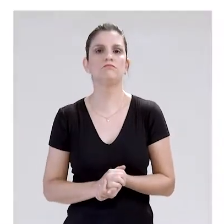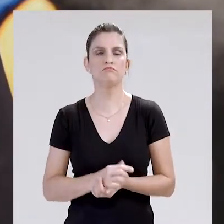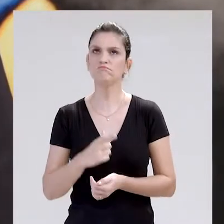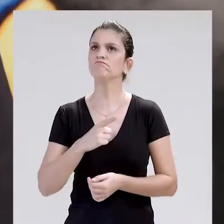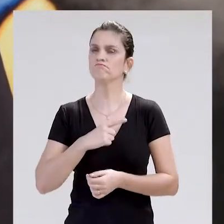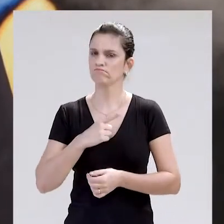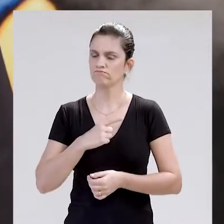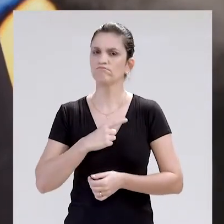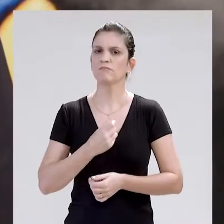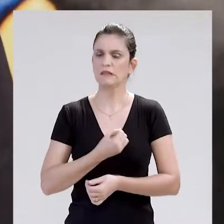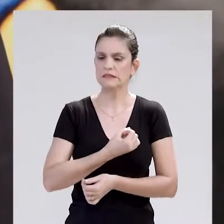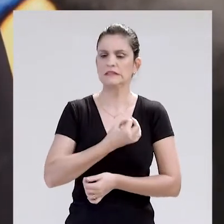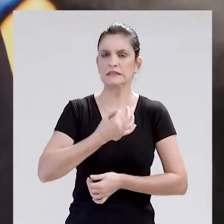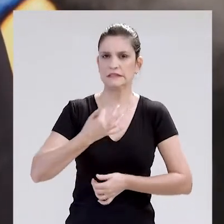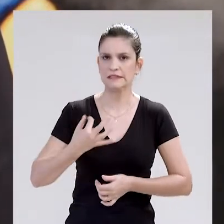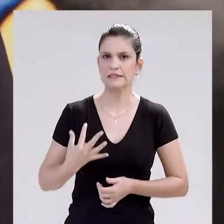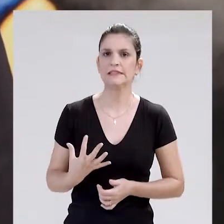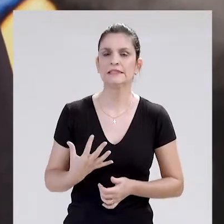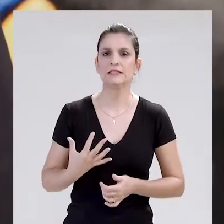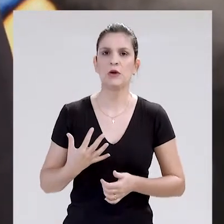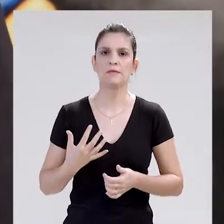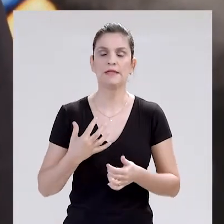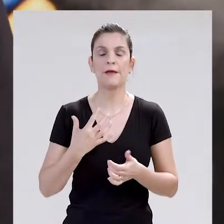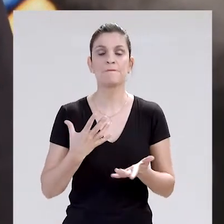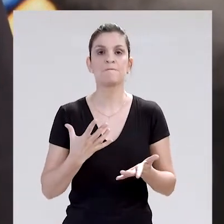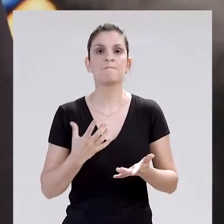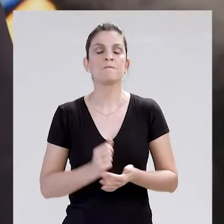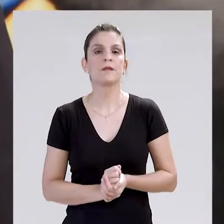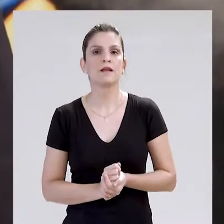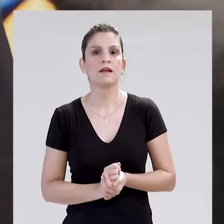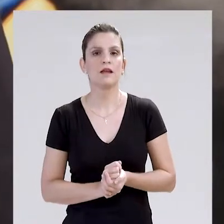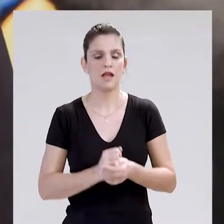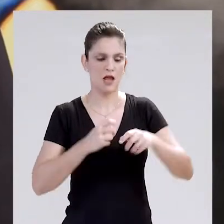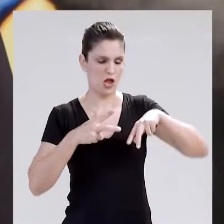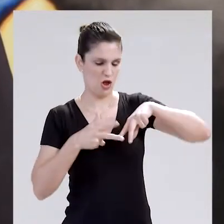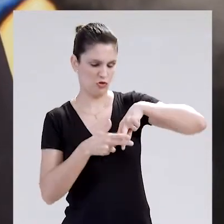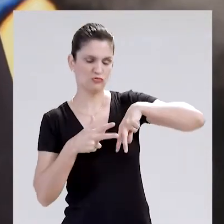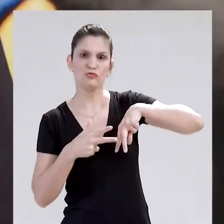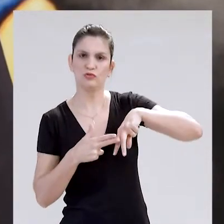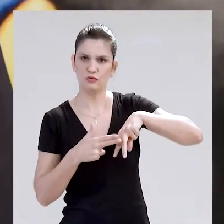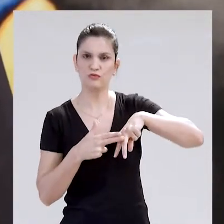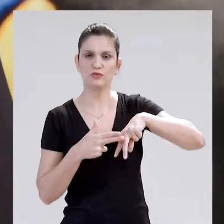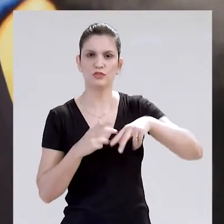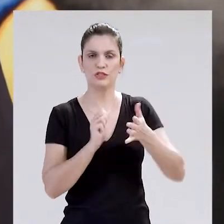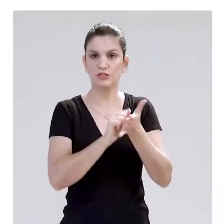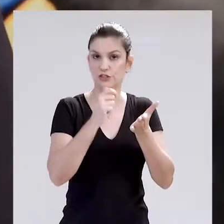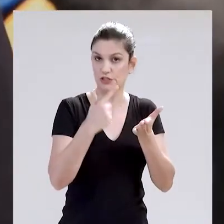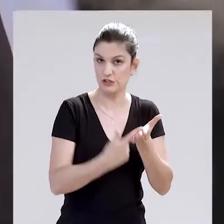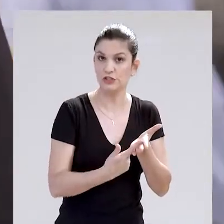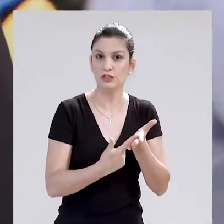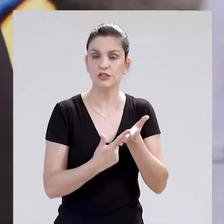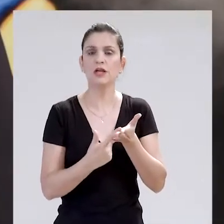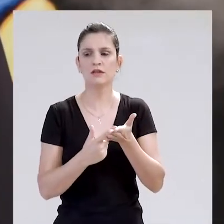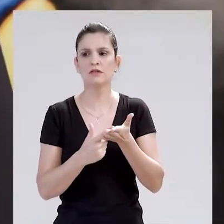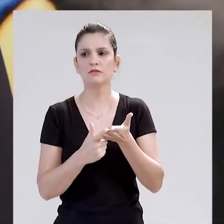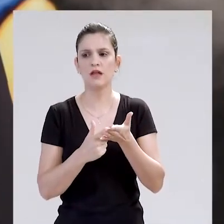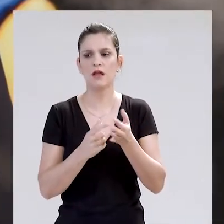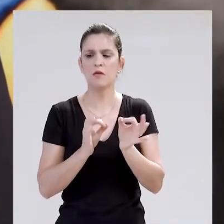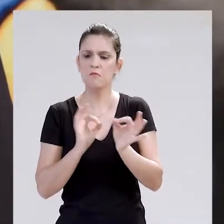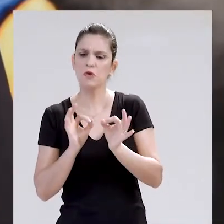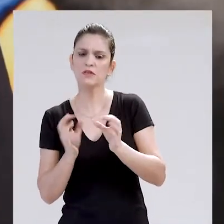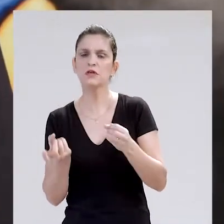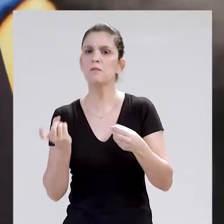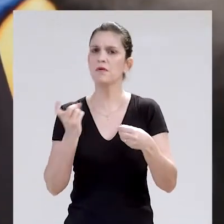de Saúde? Nós tivemos aí números expressivos em relação, por exemplo, às cirurgias eletivas. Existe um plano de